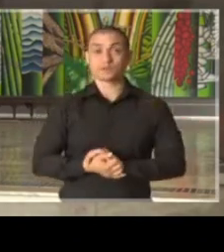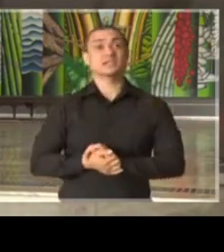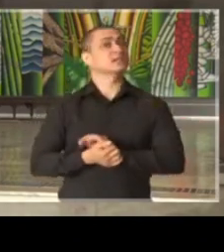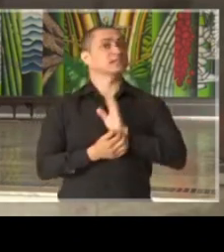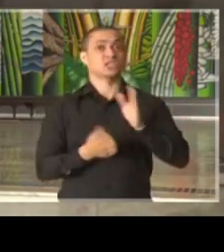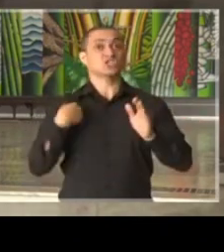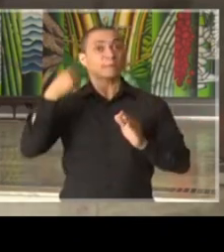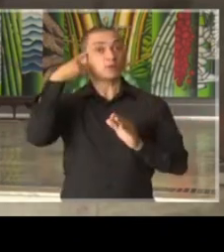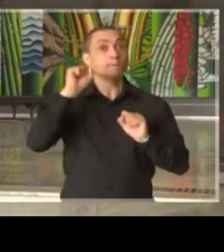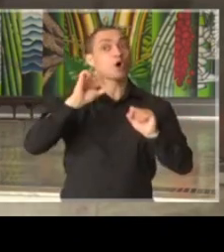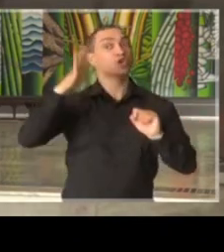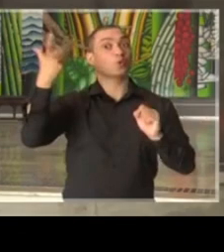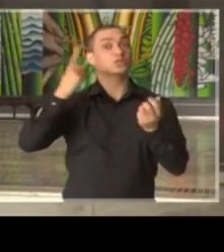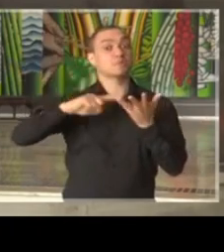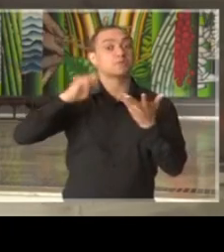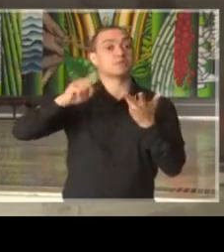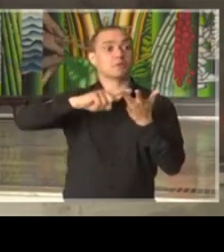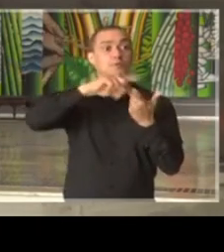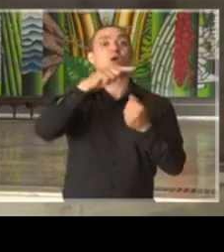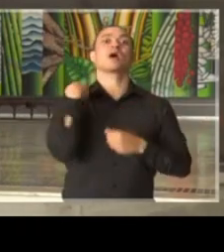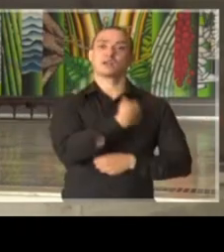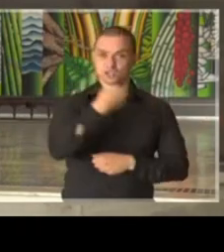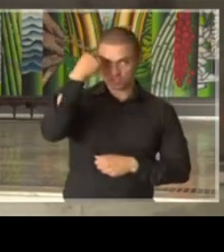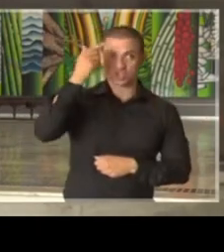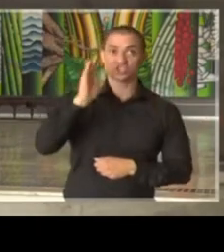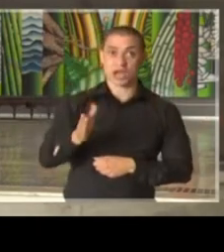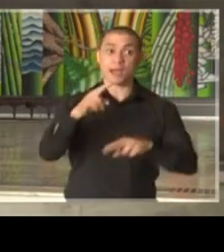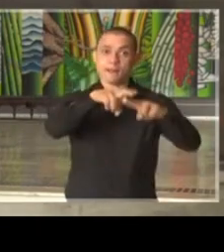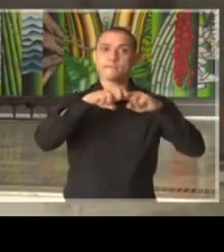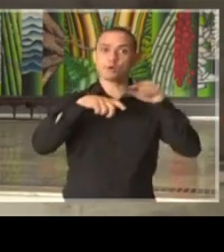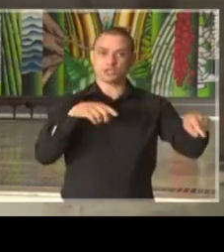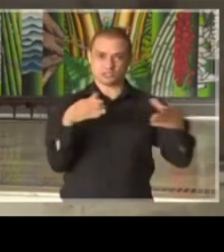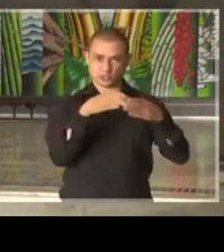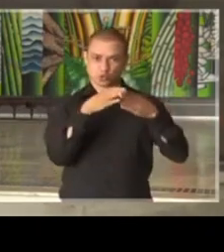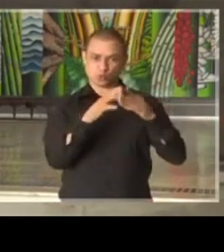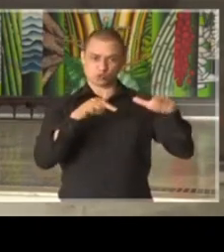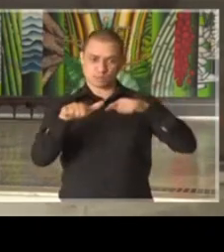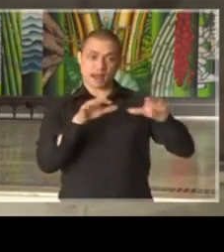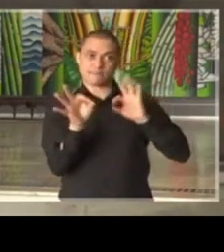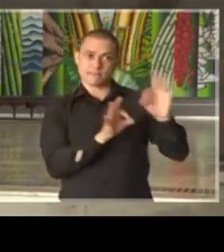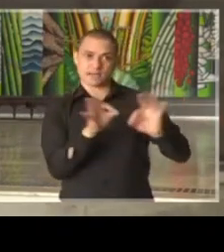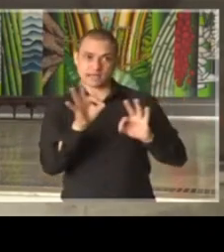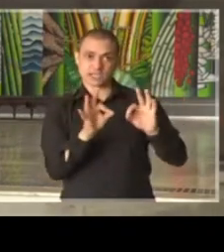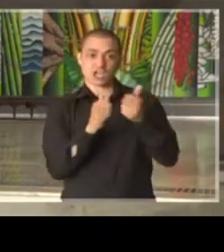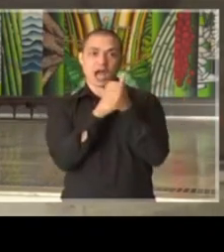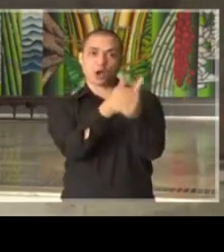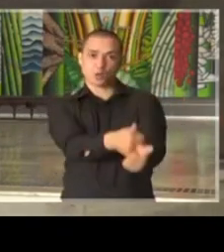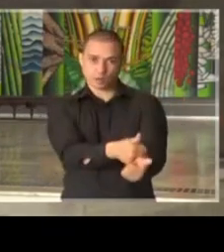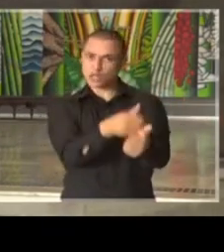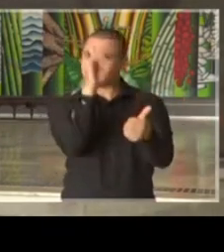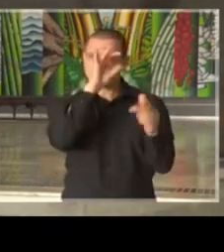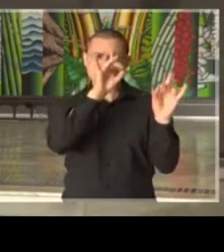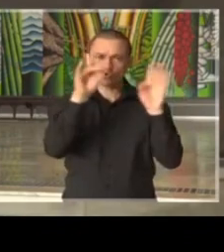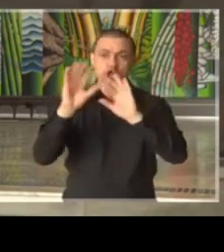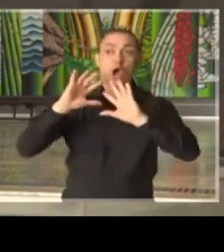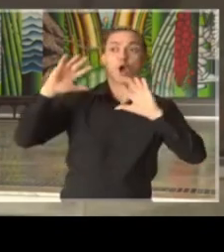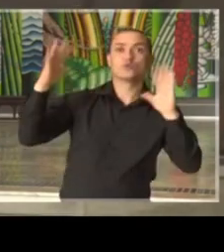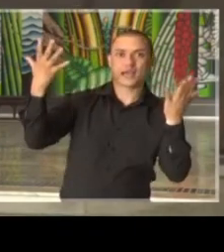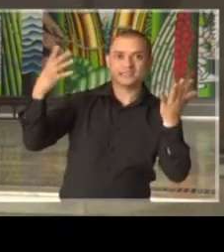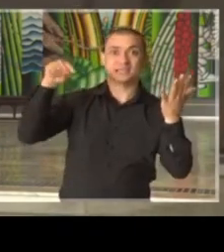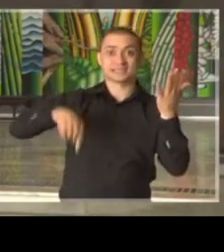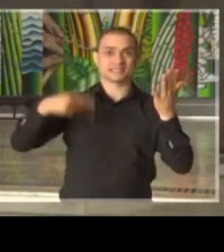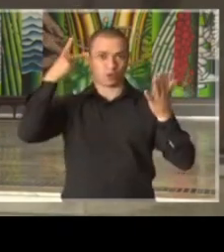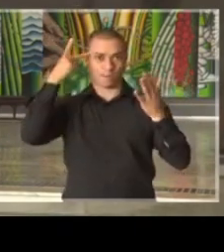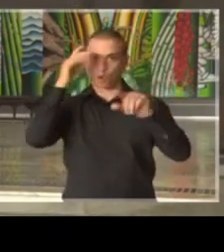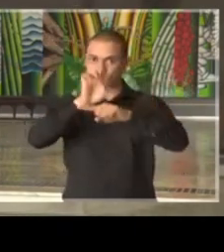os cenários. Os cenários são elaborados. Por isso é que esse grupo trabalha e planeja acompanha, evidentemente, o dia a dia em São Paulo, em